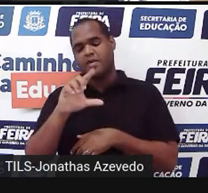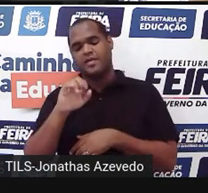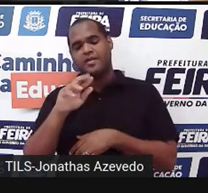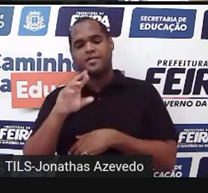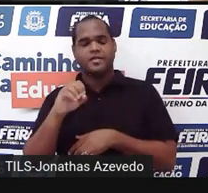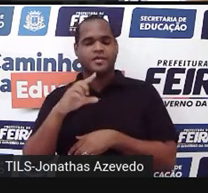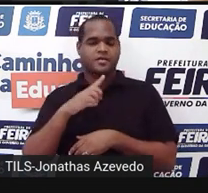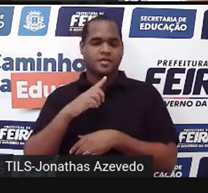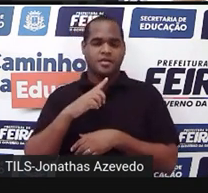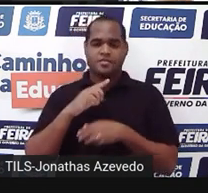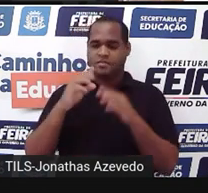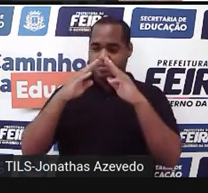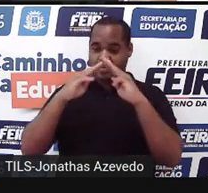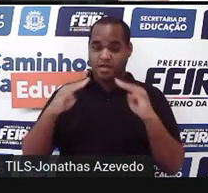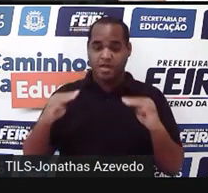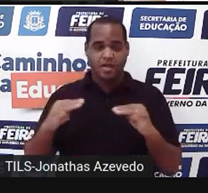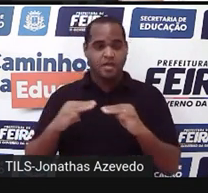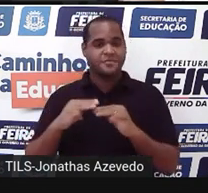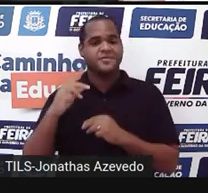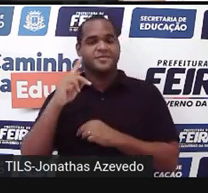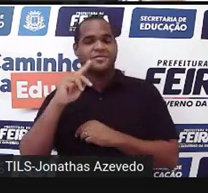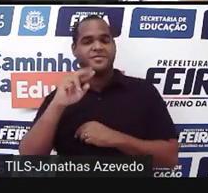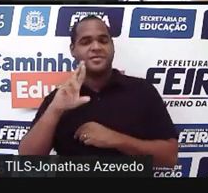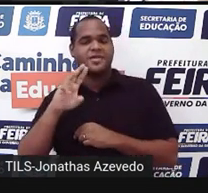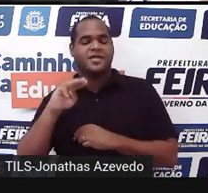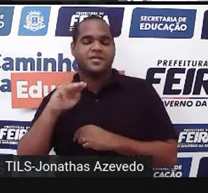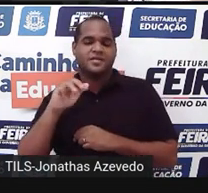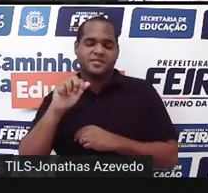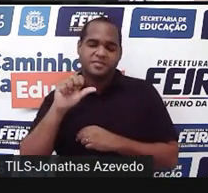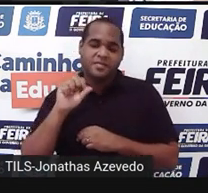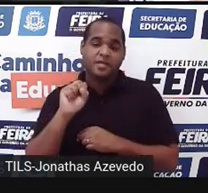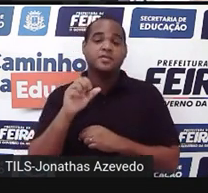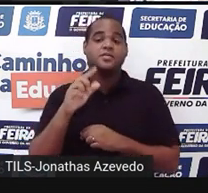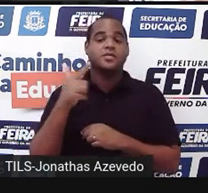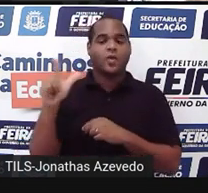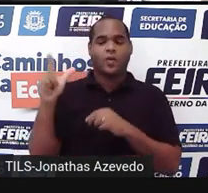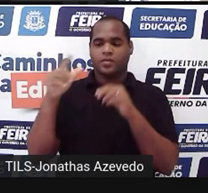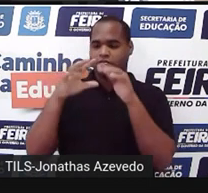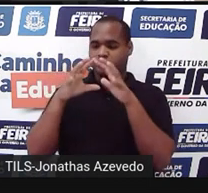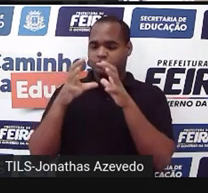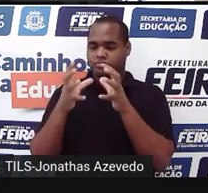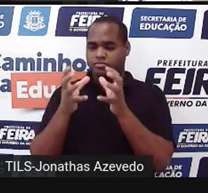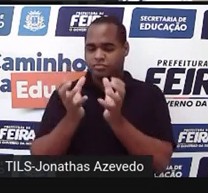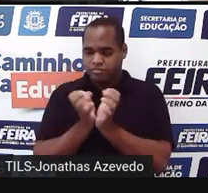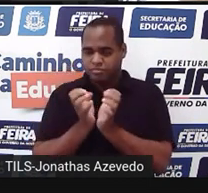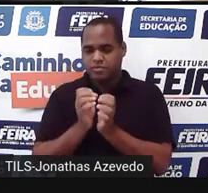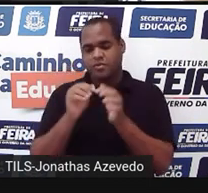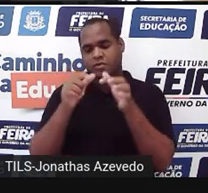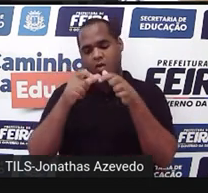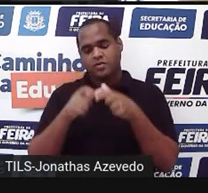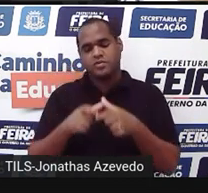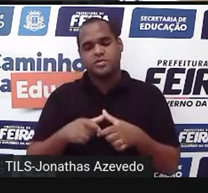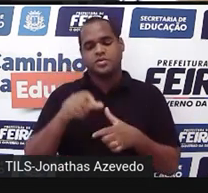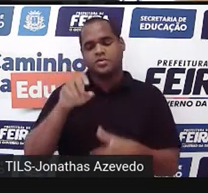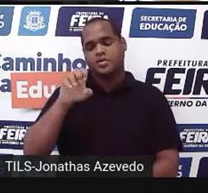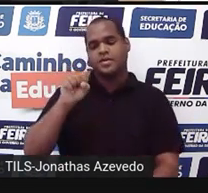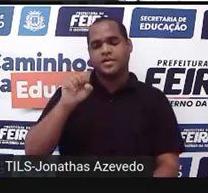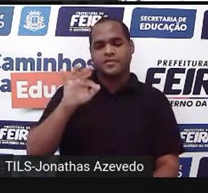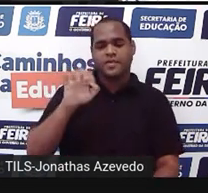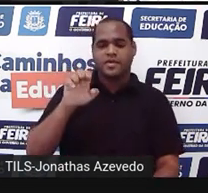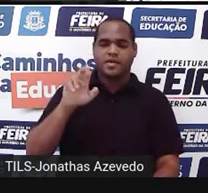prismas e pirâmides. Lembra disso? E os corpos redondos a gente tem cone, cilindro e